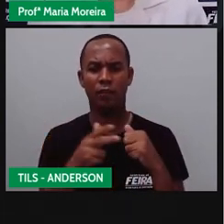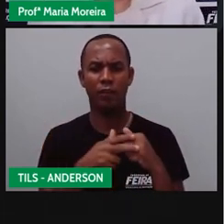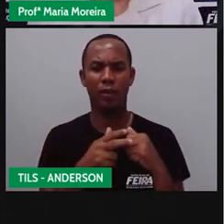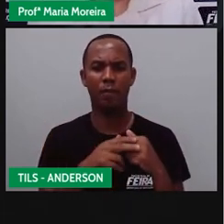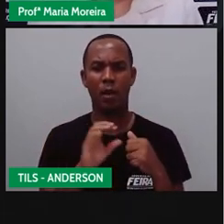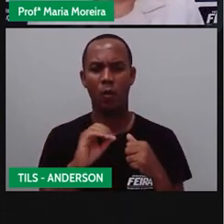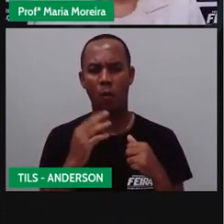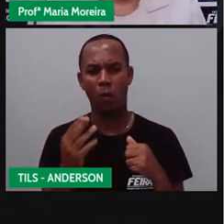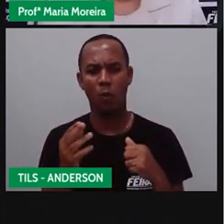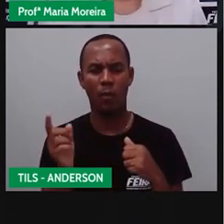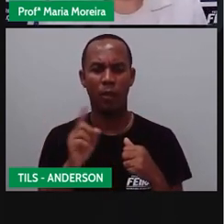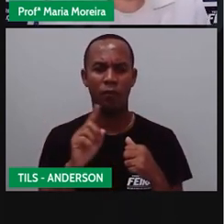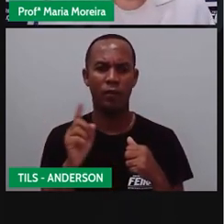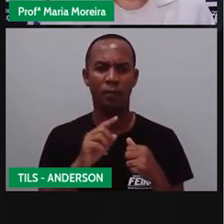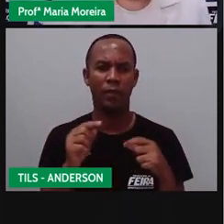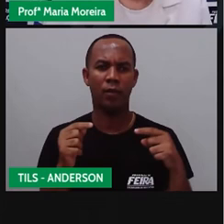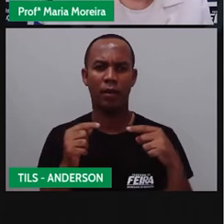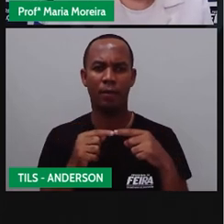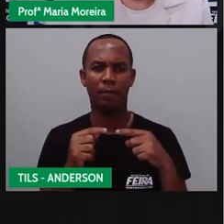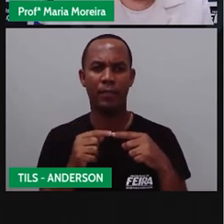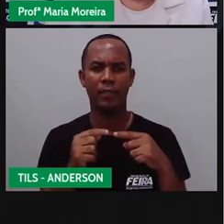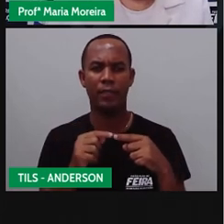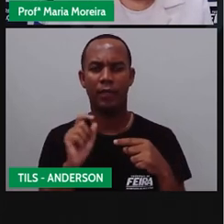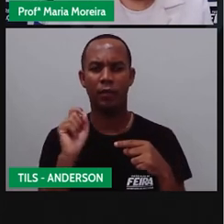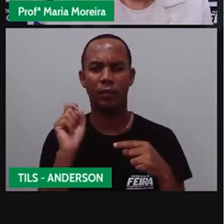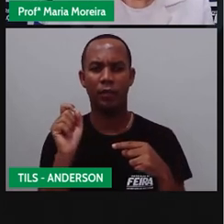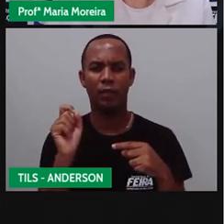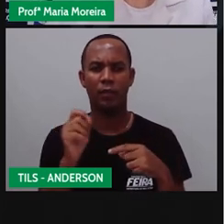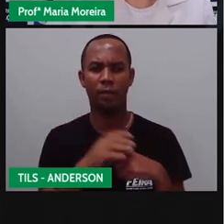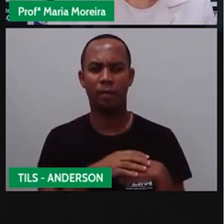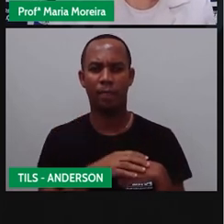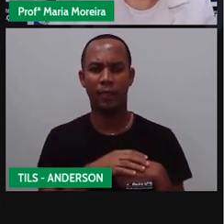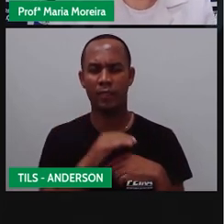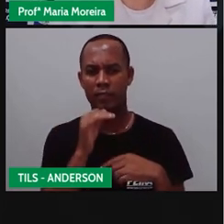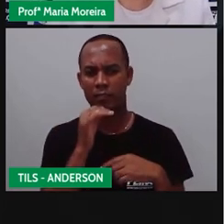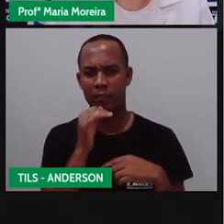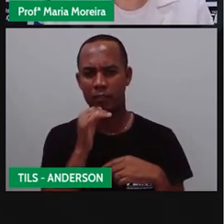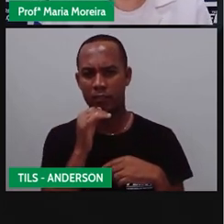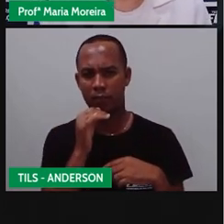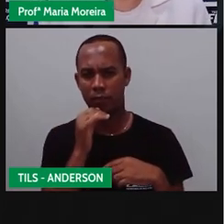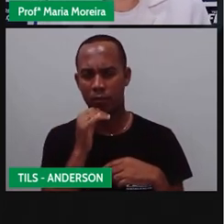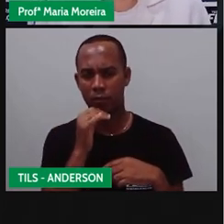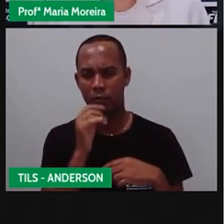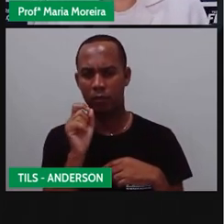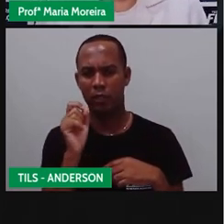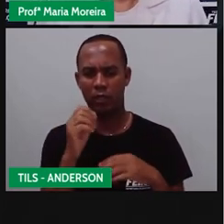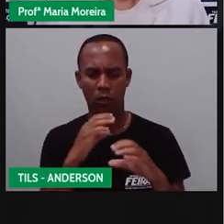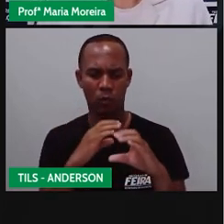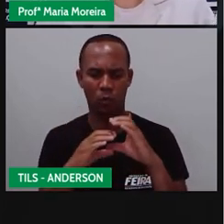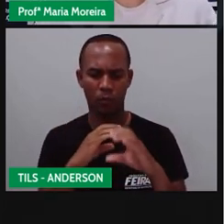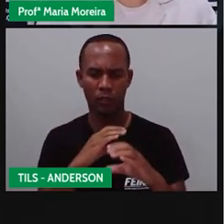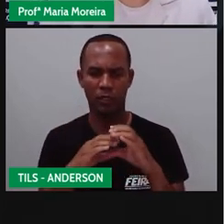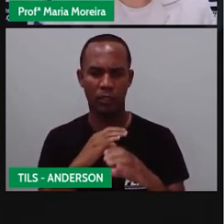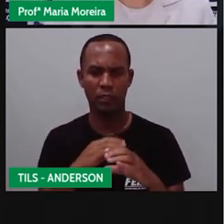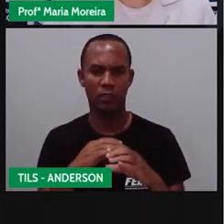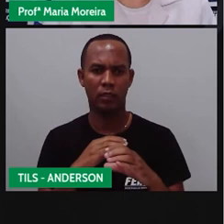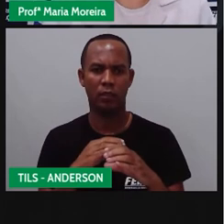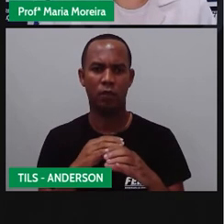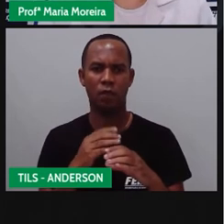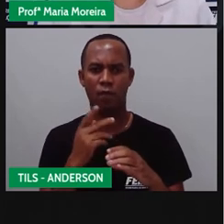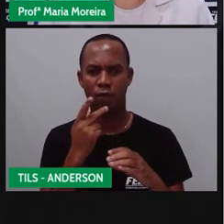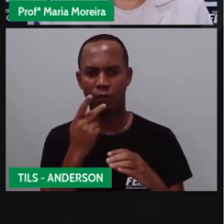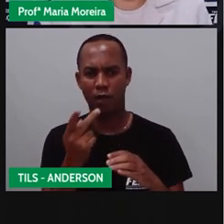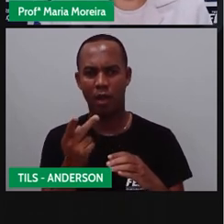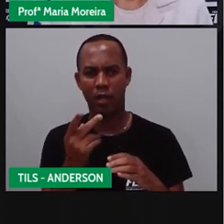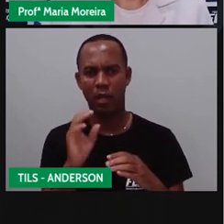possui um único objetivo. Qual é o objetivo da linguagem, gente? Estabelecer algum tipo de comunicação entre quem fala